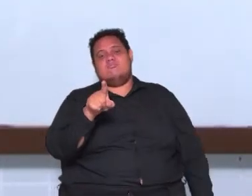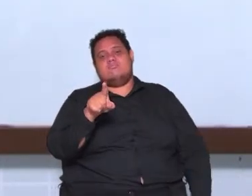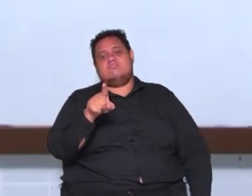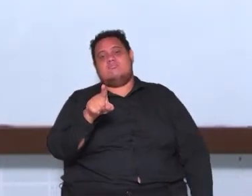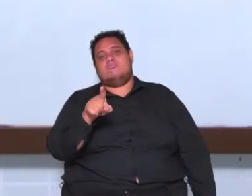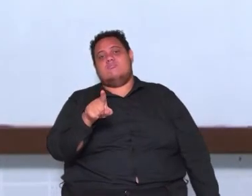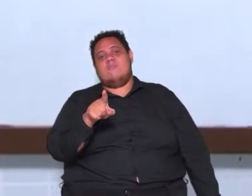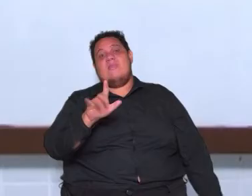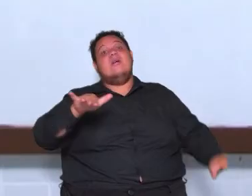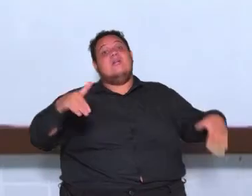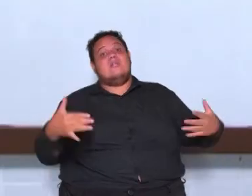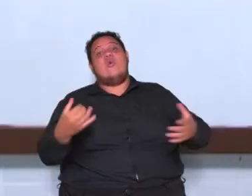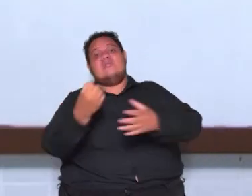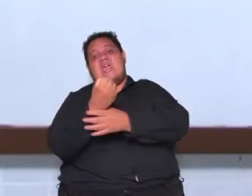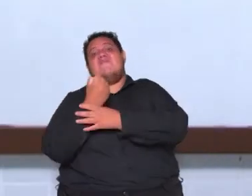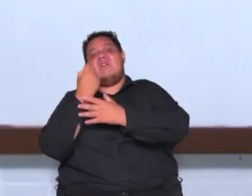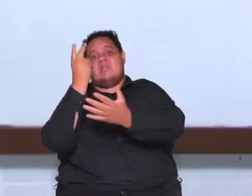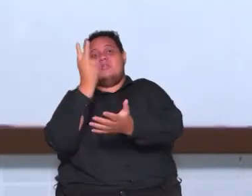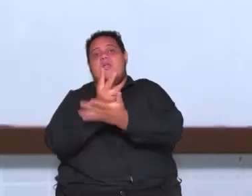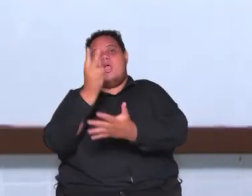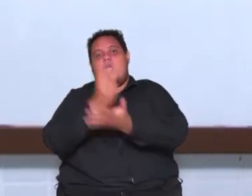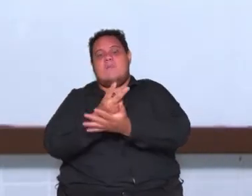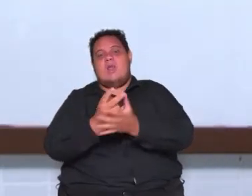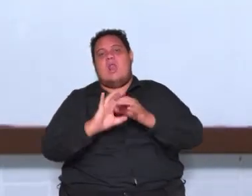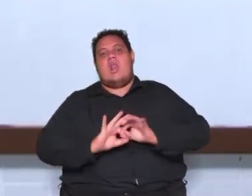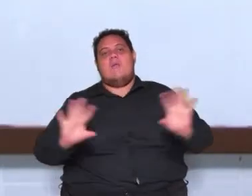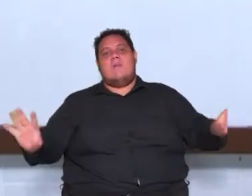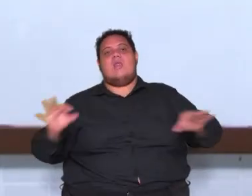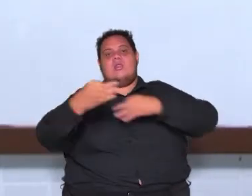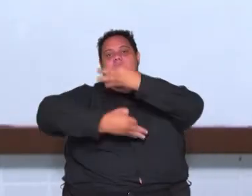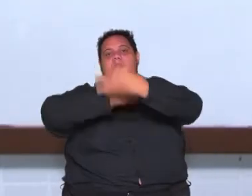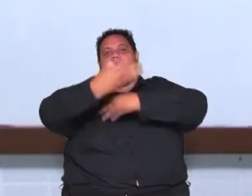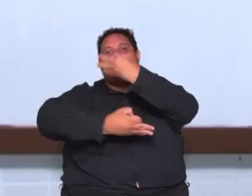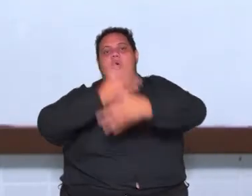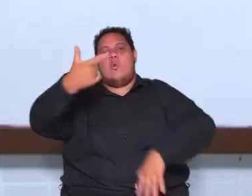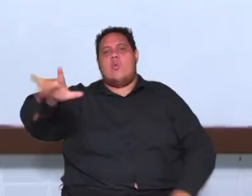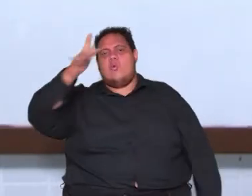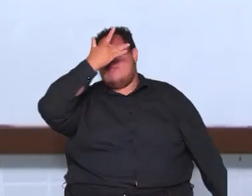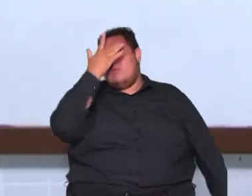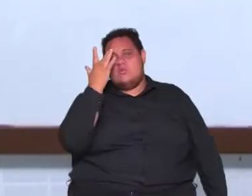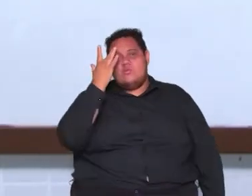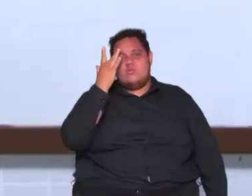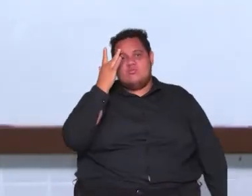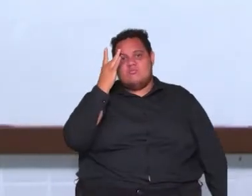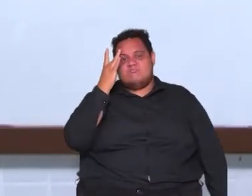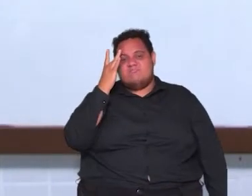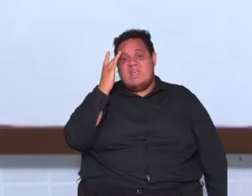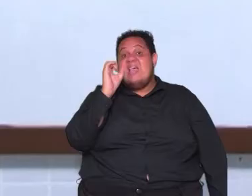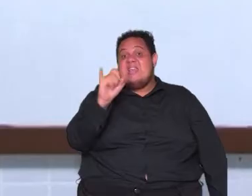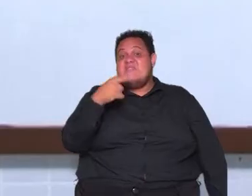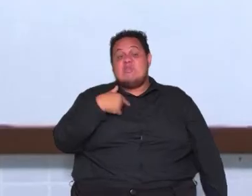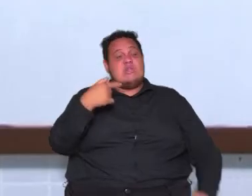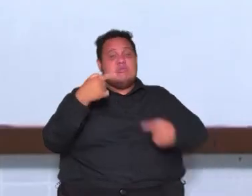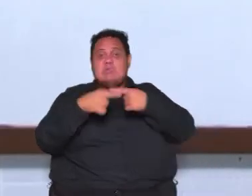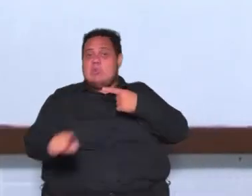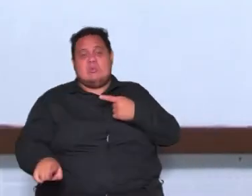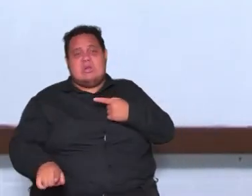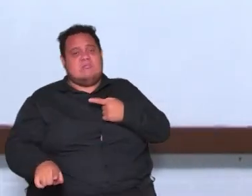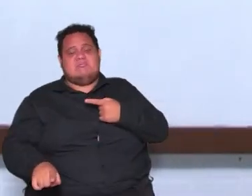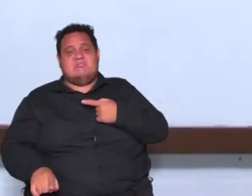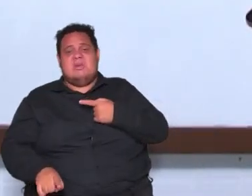então defenda sempre a liberdade de expressão do outro mesmo que você não concorde